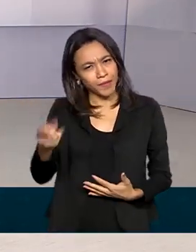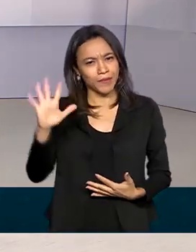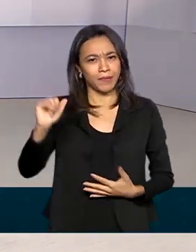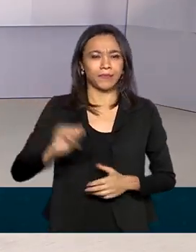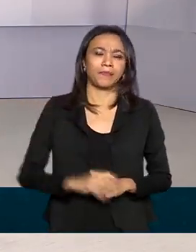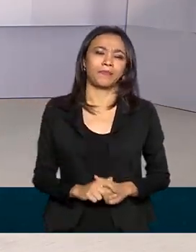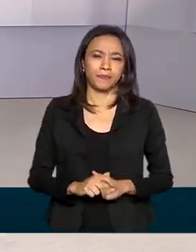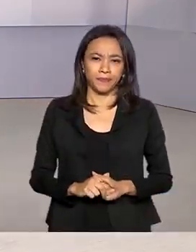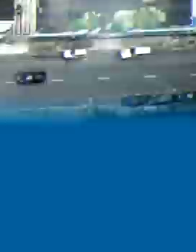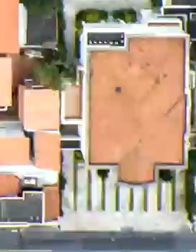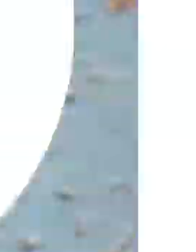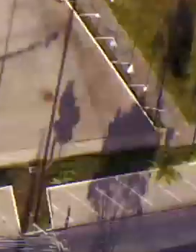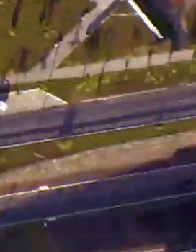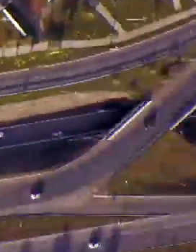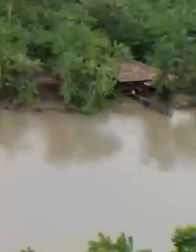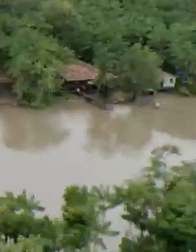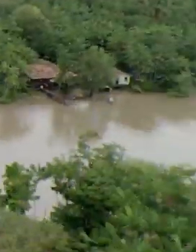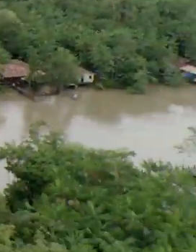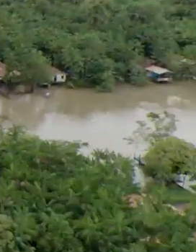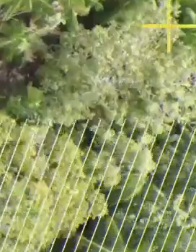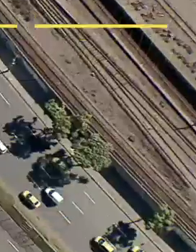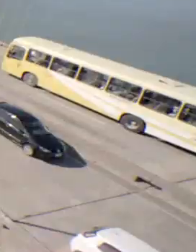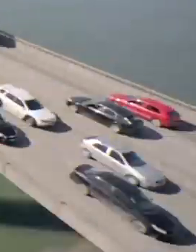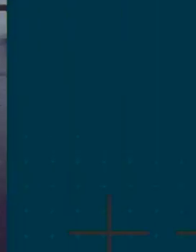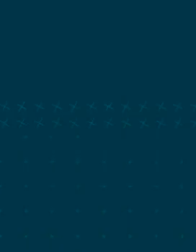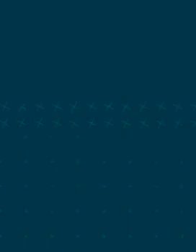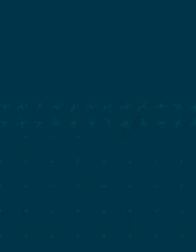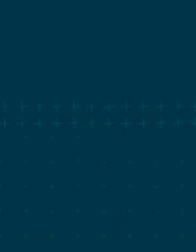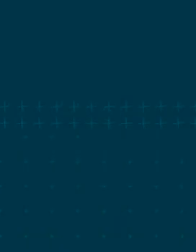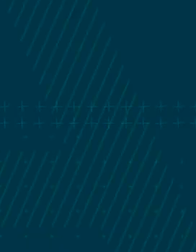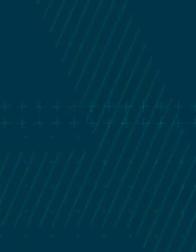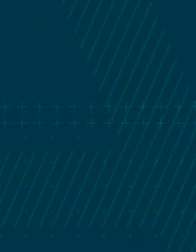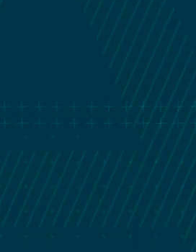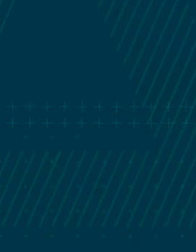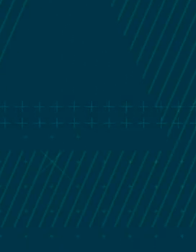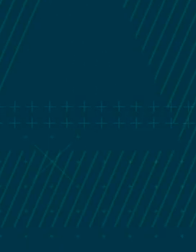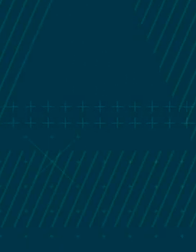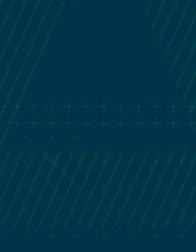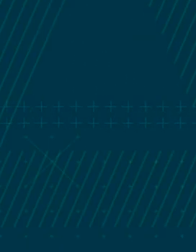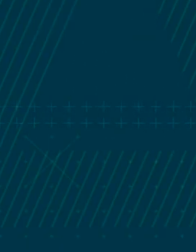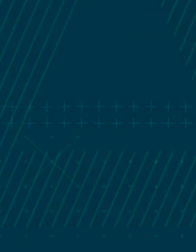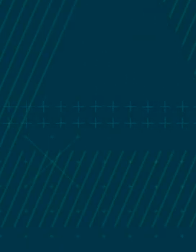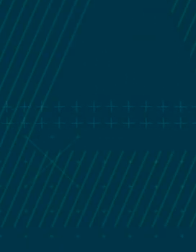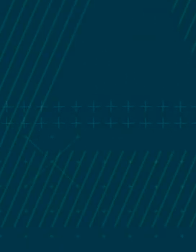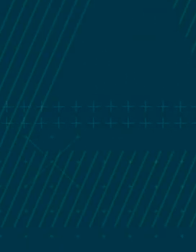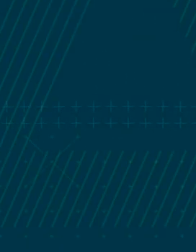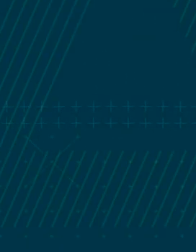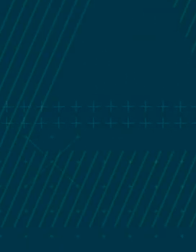edição. Transcrição e Quintena Coelho Transcrição e por Quintena Coelho Obrigado.